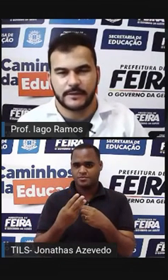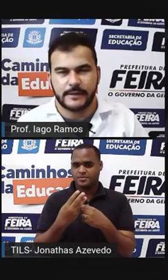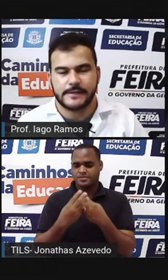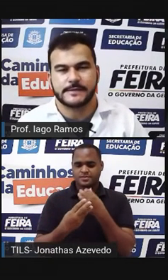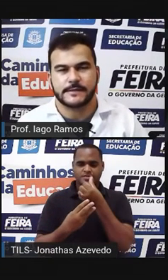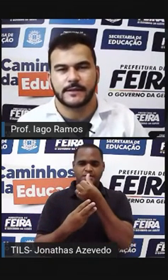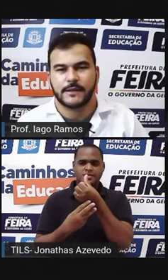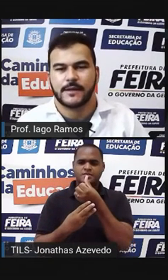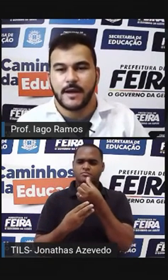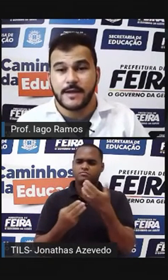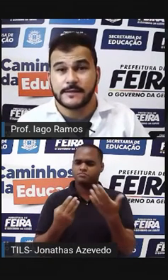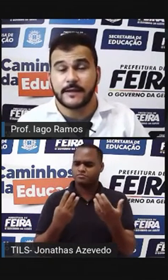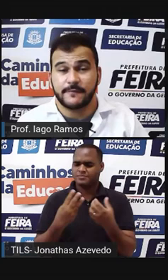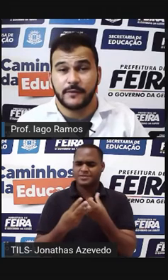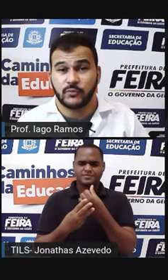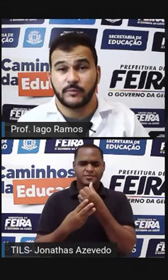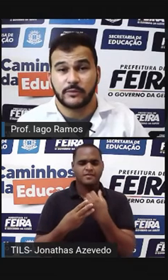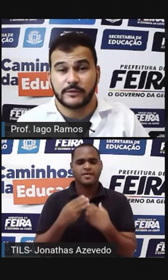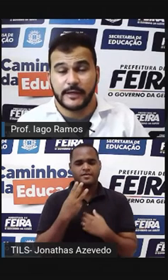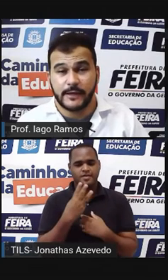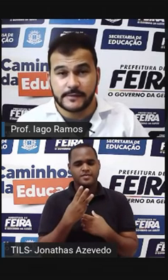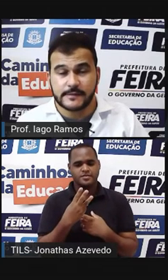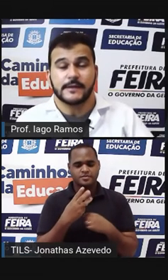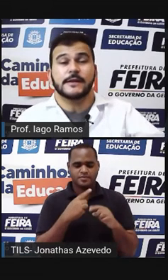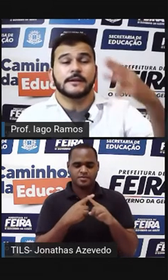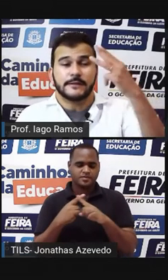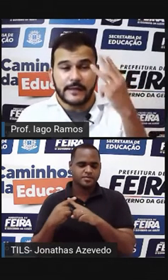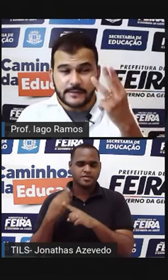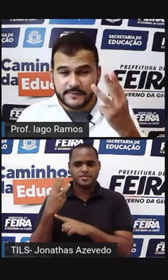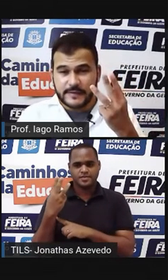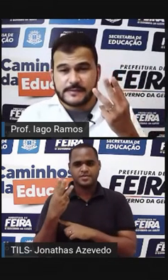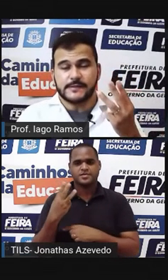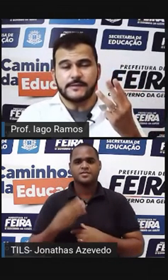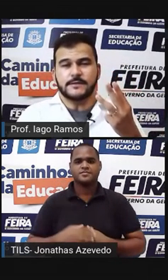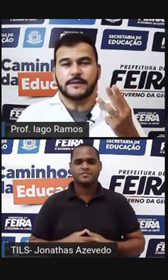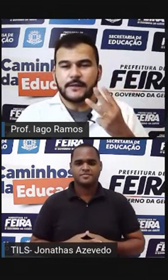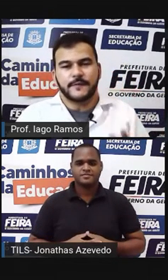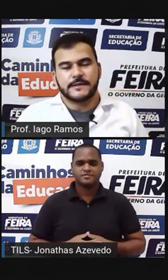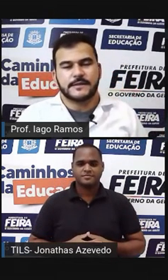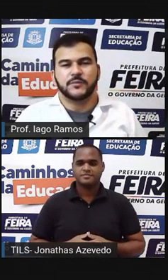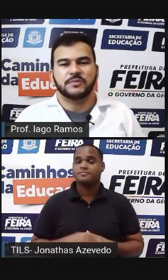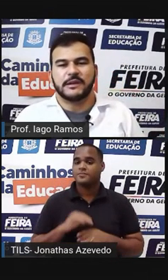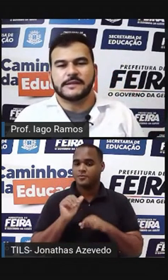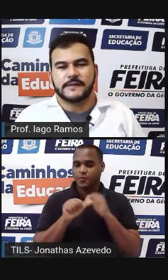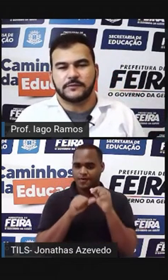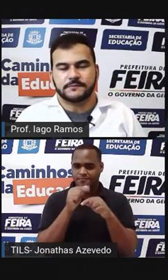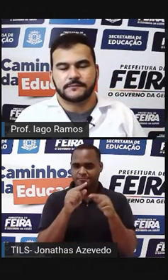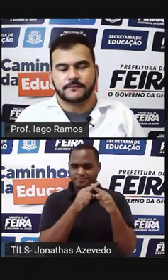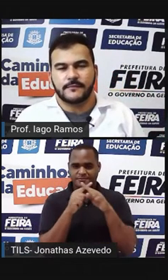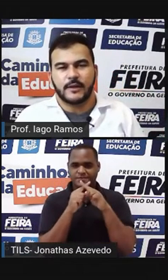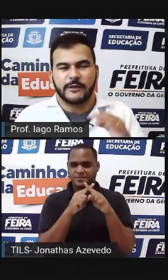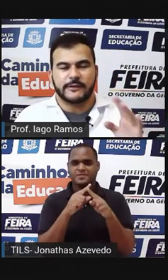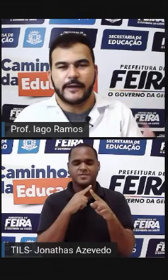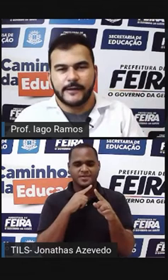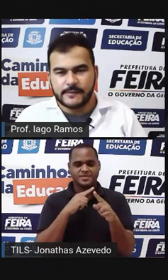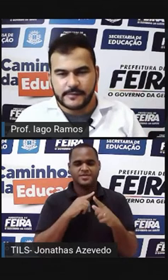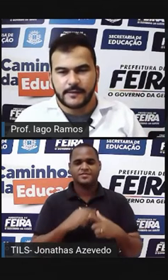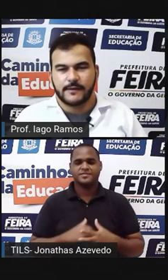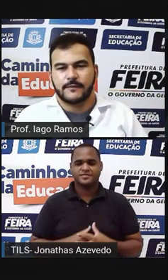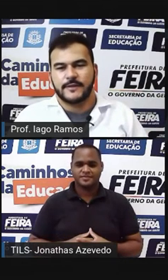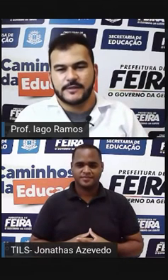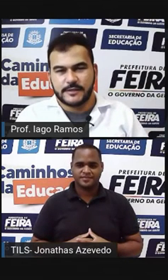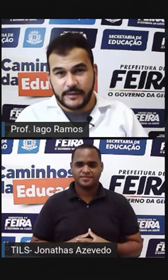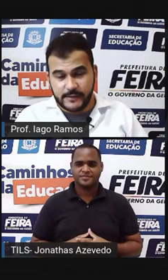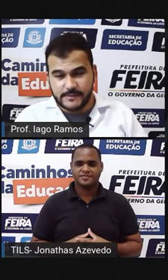elevado a 3? É escrever o número 3 3 vezes e fazer essa multiplicação Então é 3